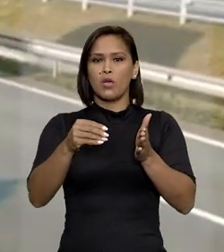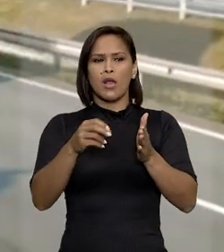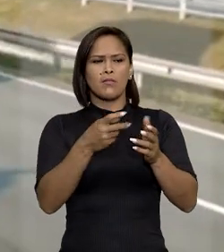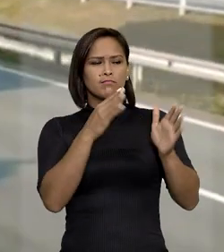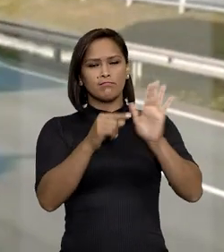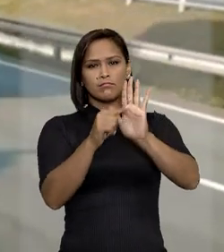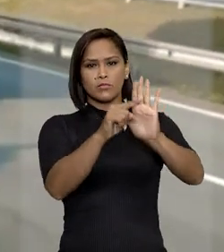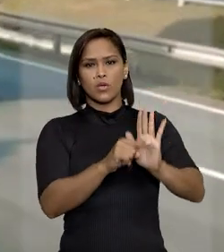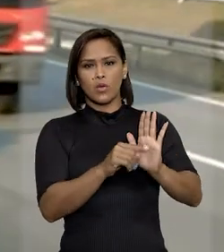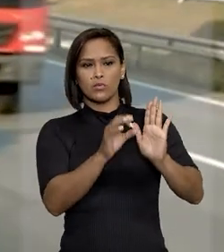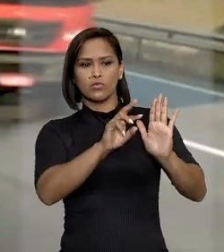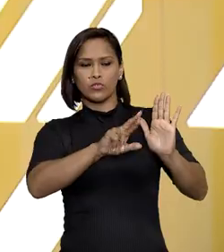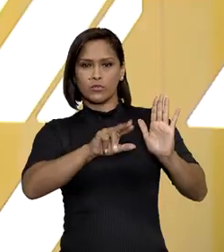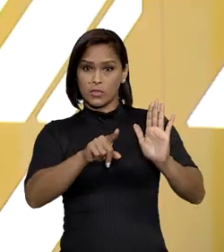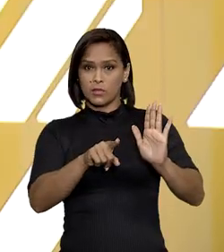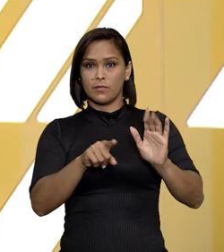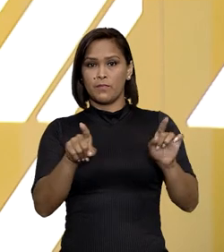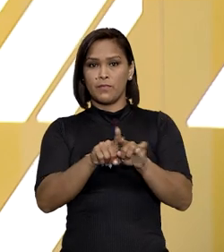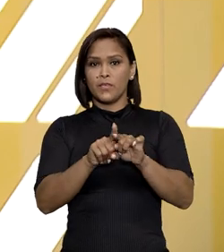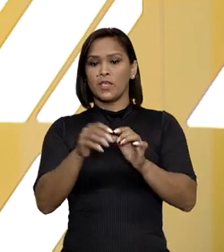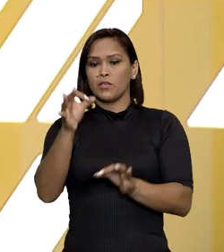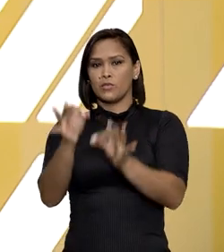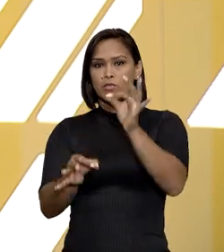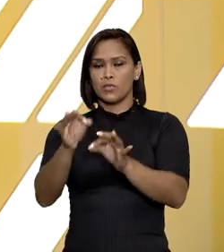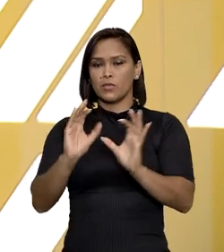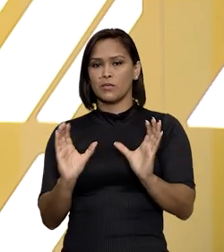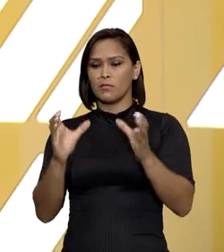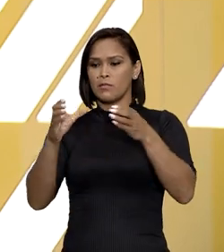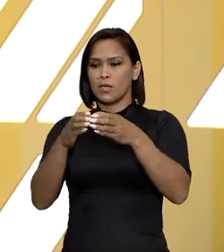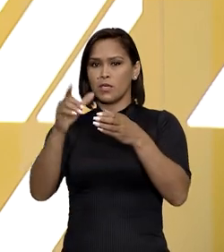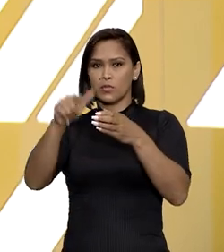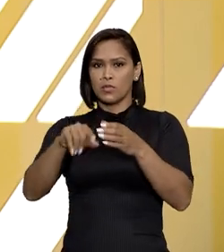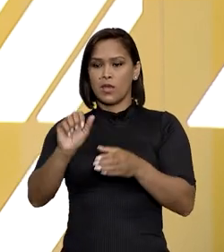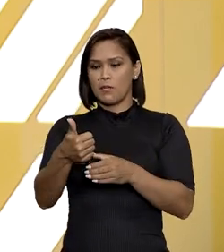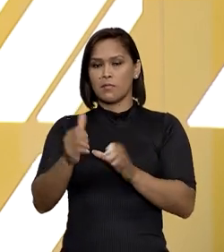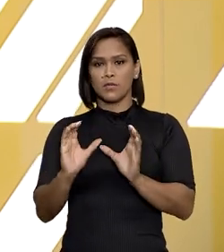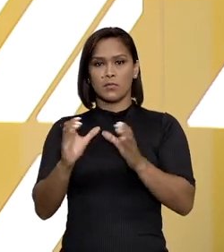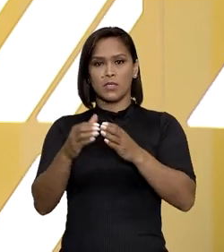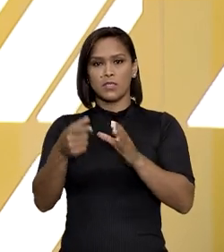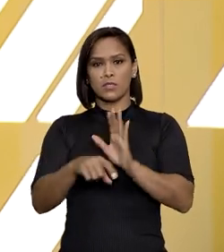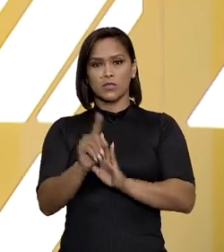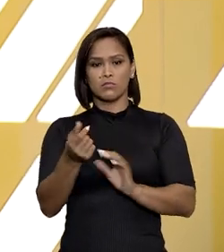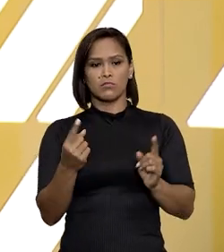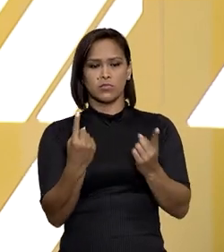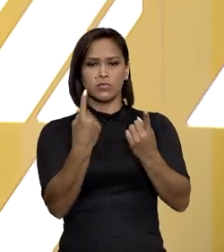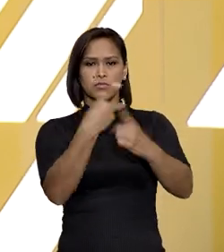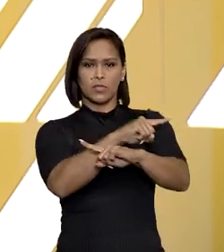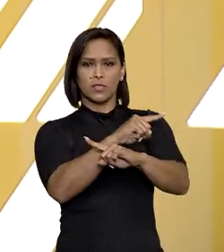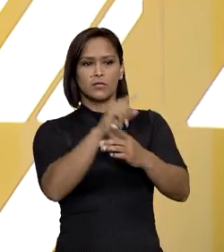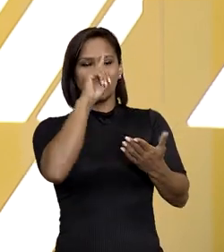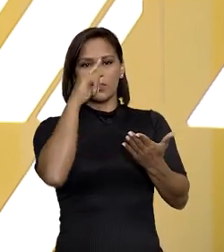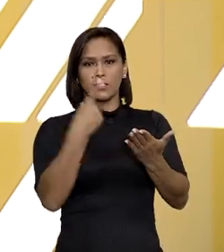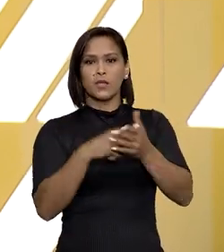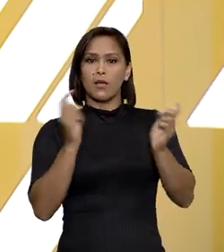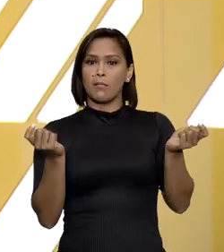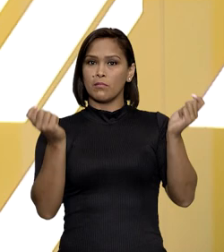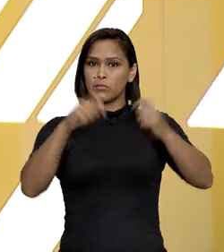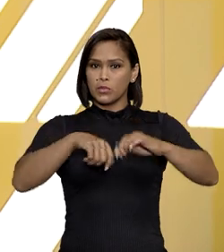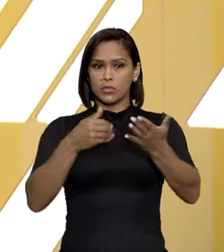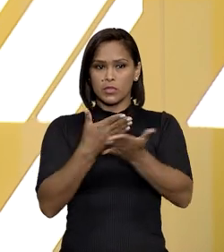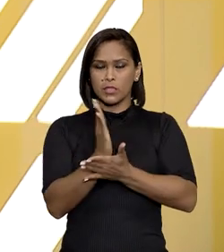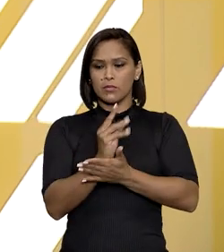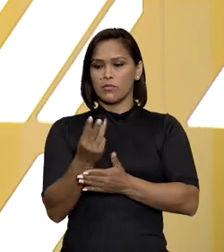apresentou um plano em separado. Entre os julgamentos colegiados, a primeira sessão reverteu uma decisão que